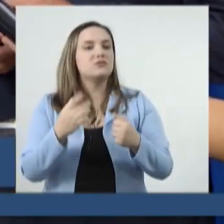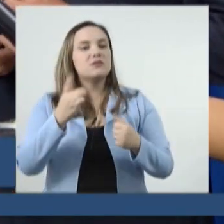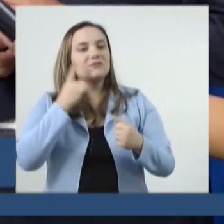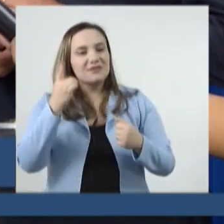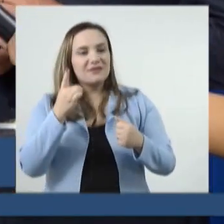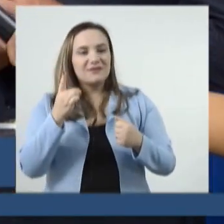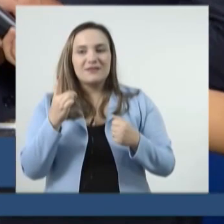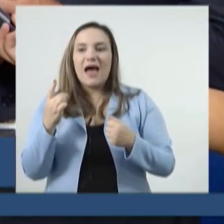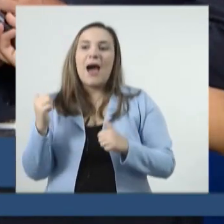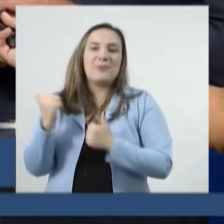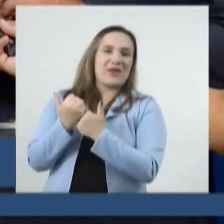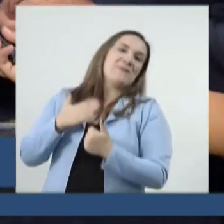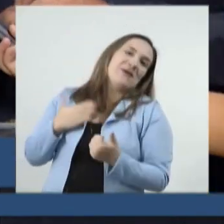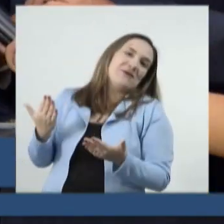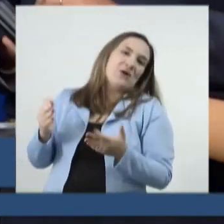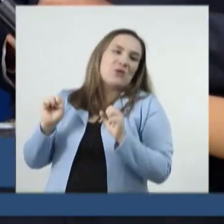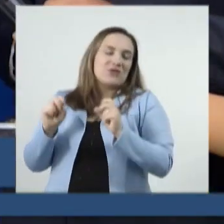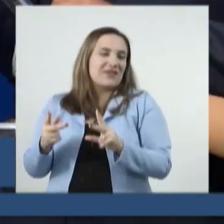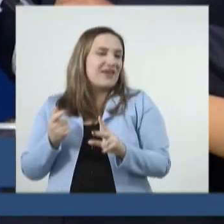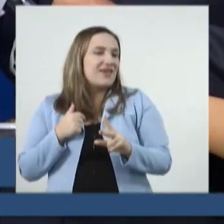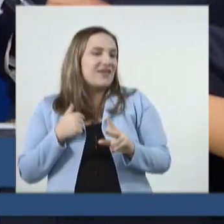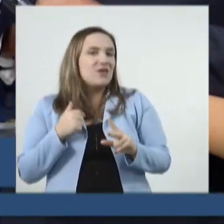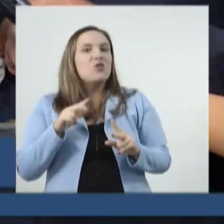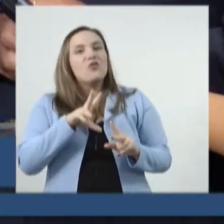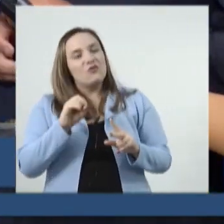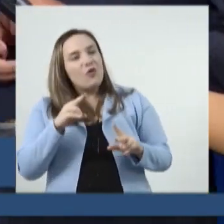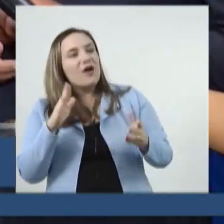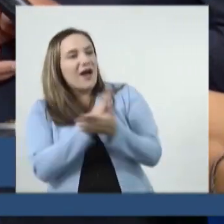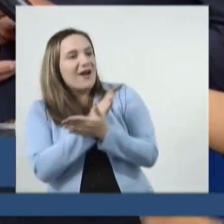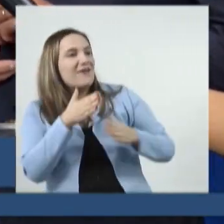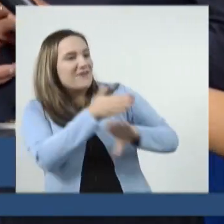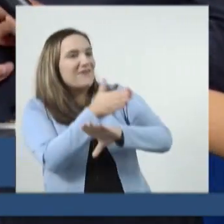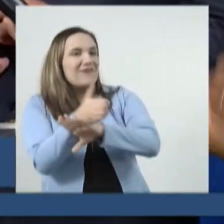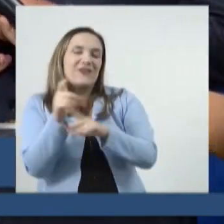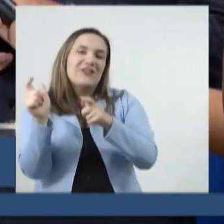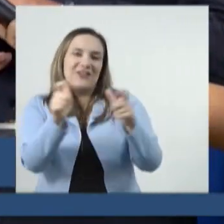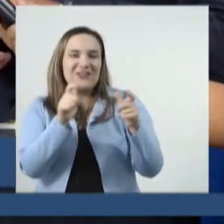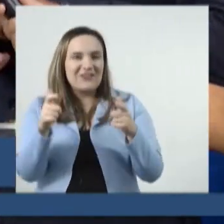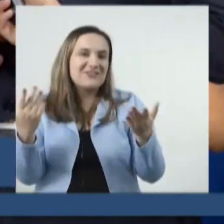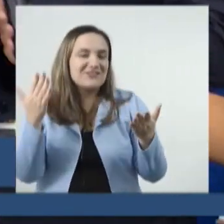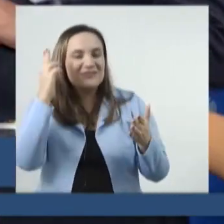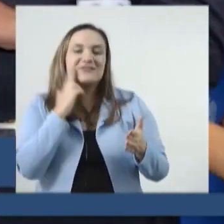candidatos, mas se não der, eu vou em alguns lugares apoiar o deles. Faz parte.